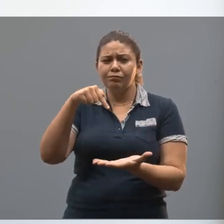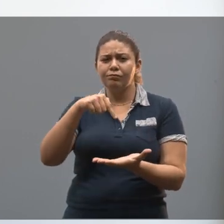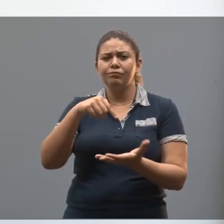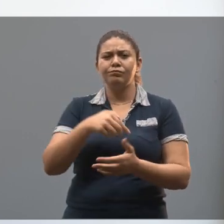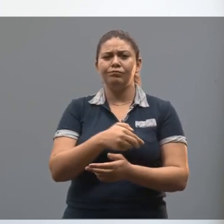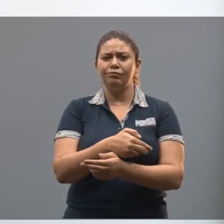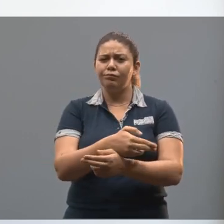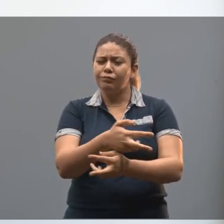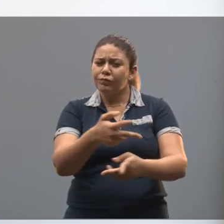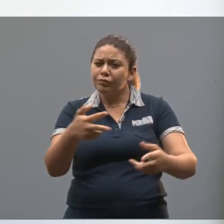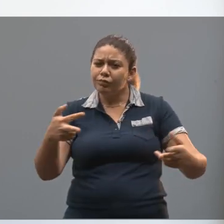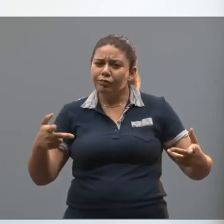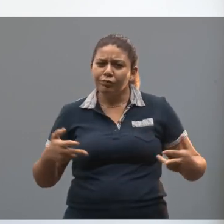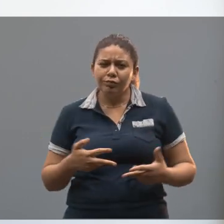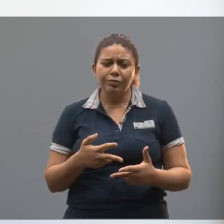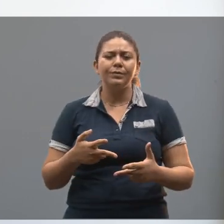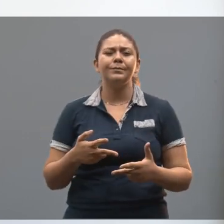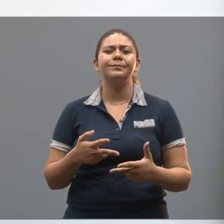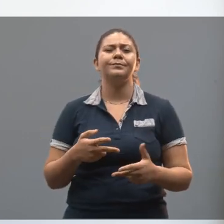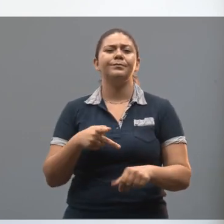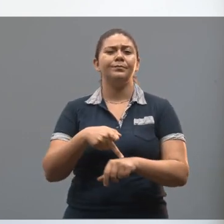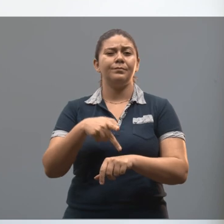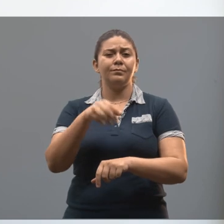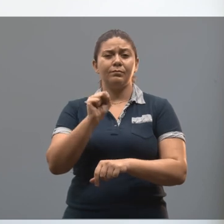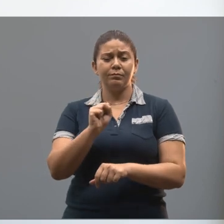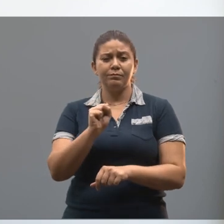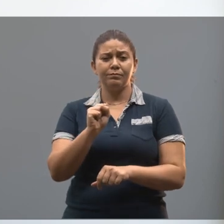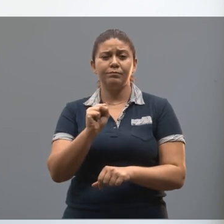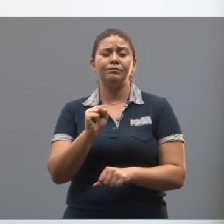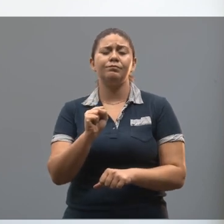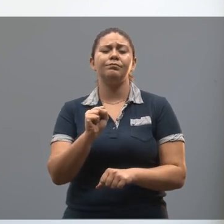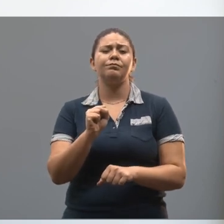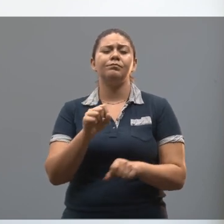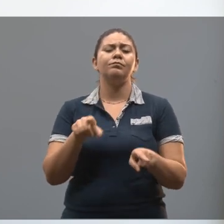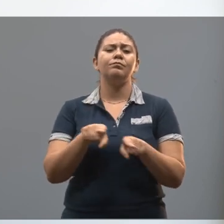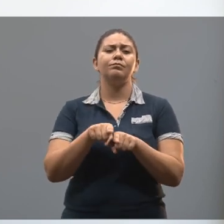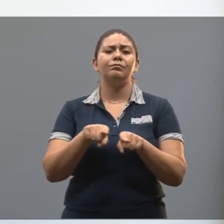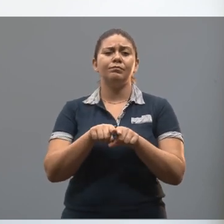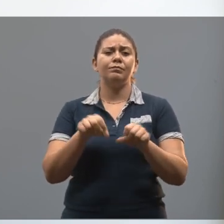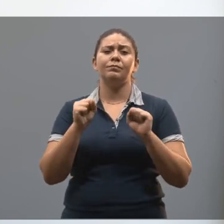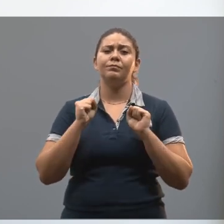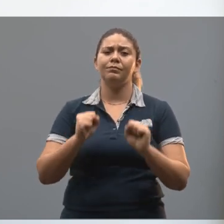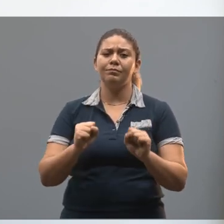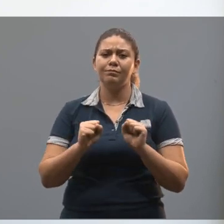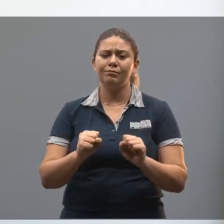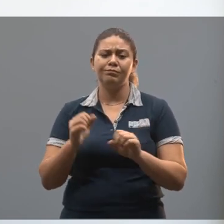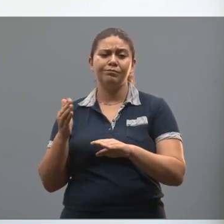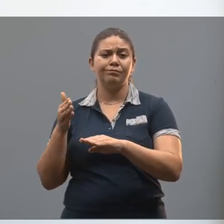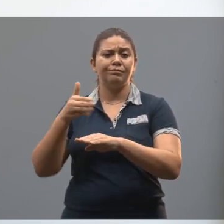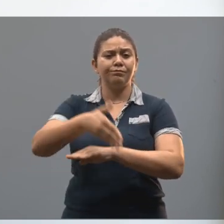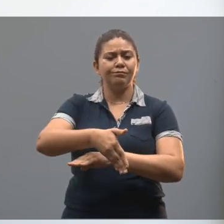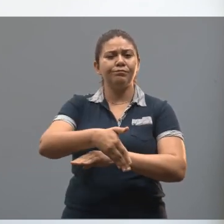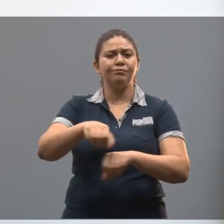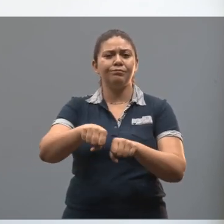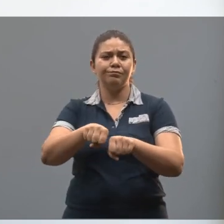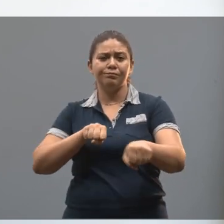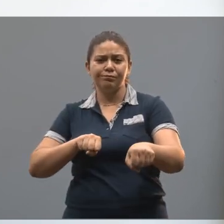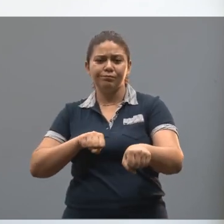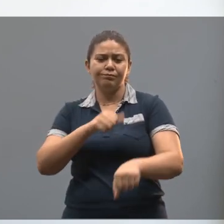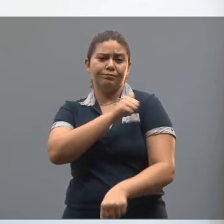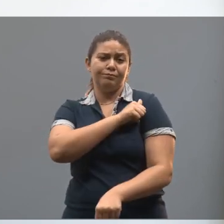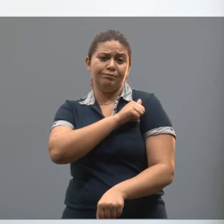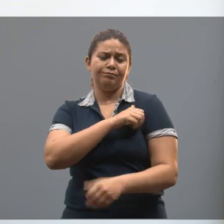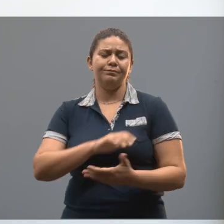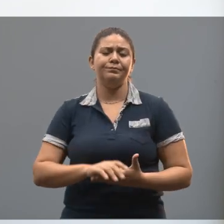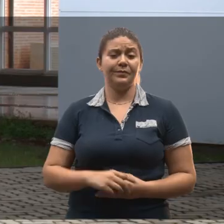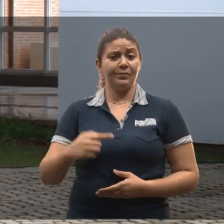Então, temos diferentes programas de pós-graduação, que também podem receber os alunos formados em